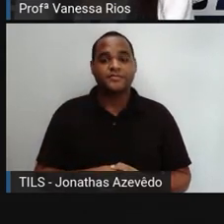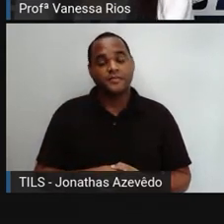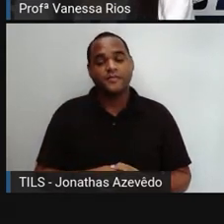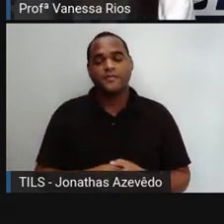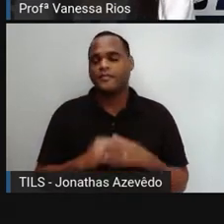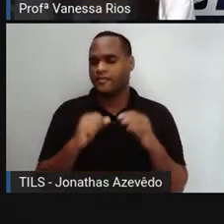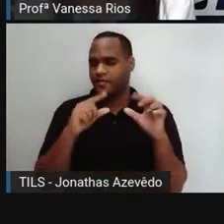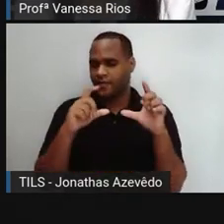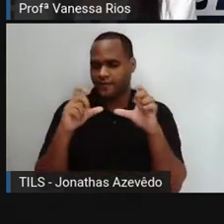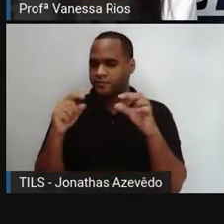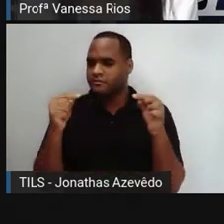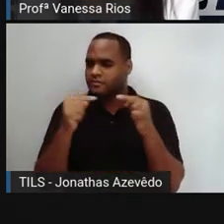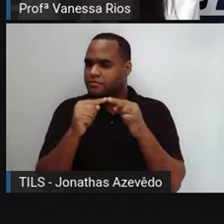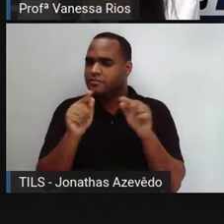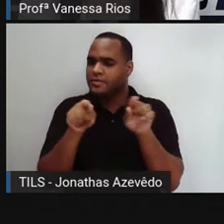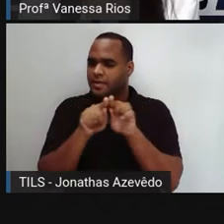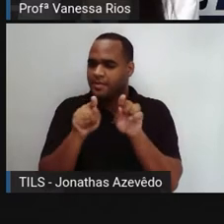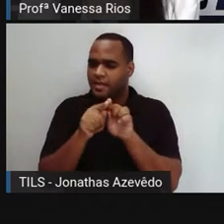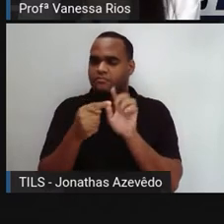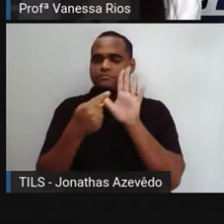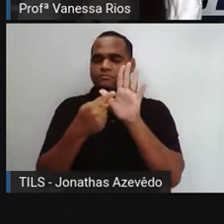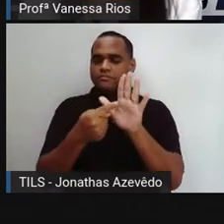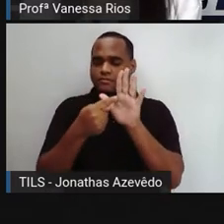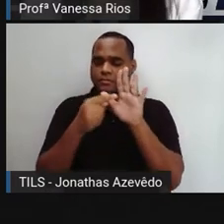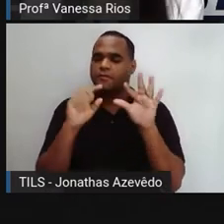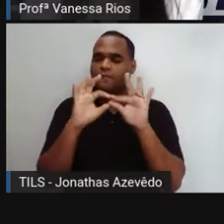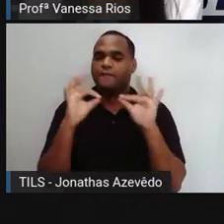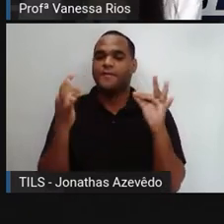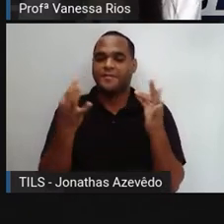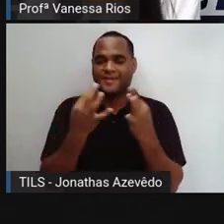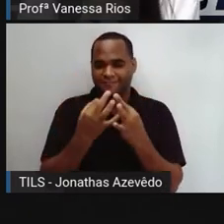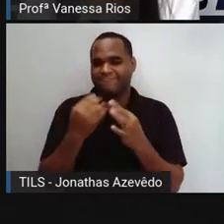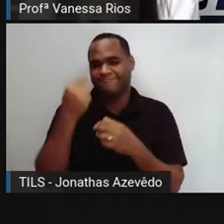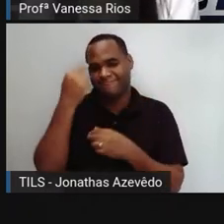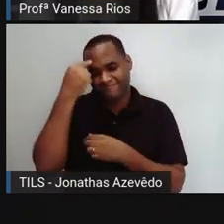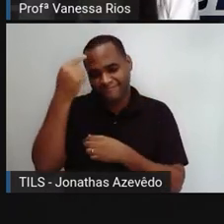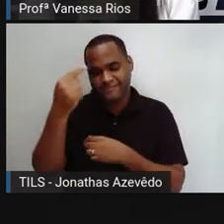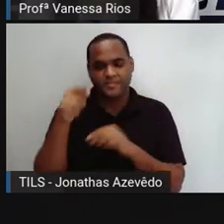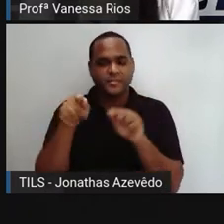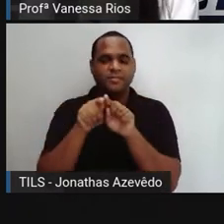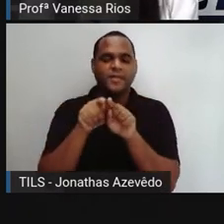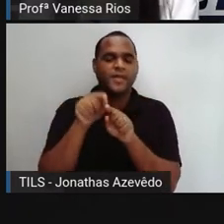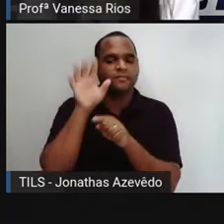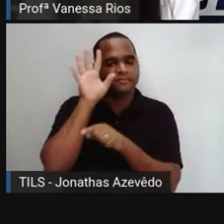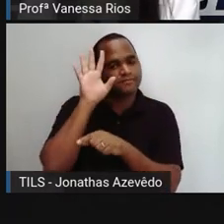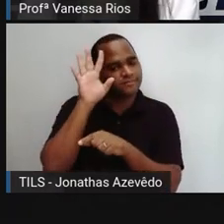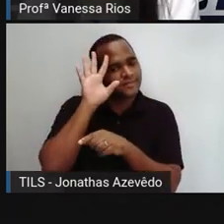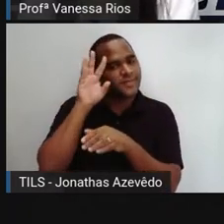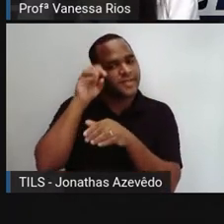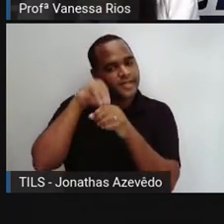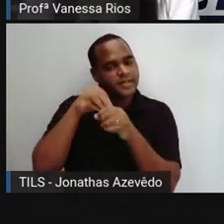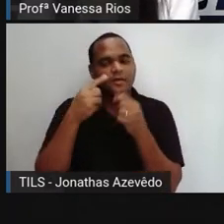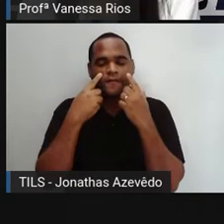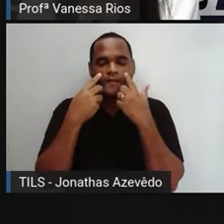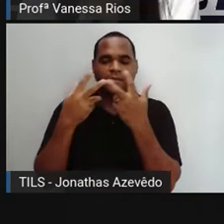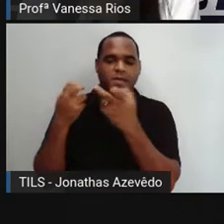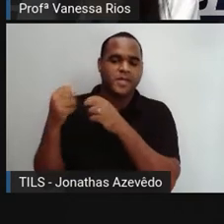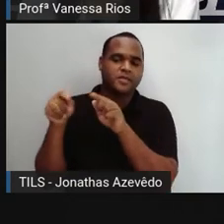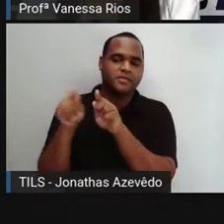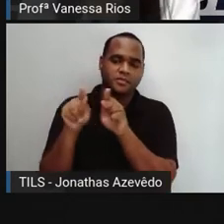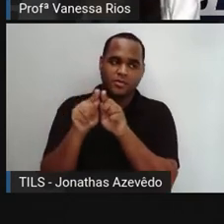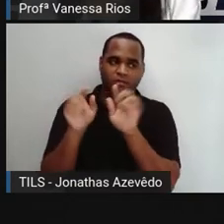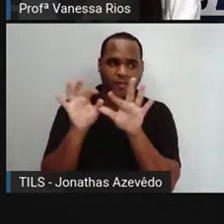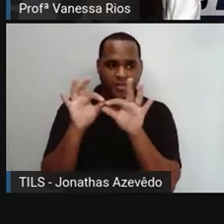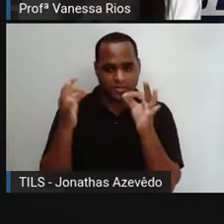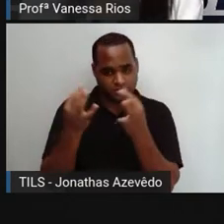Esta fotografia, ela também retrata uma família, não é? Aparentemente, a gente imagina, dentro da nossa percepção, que também é uma